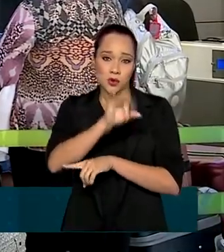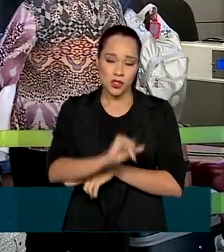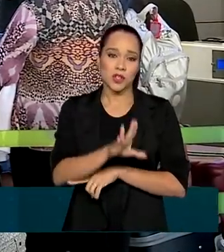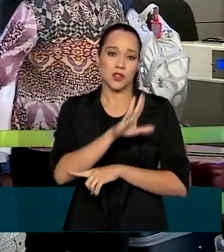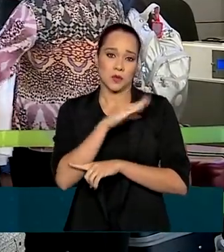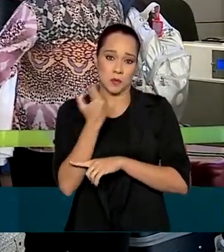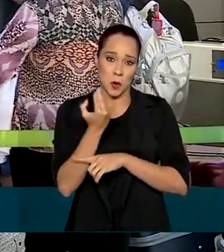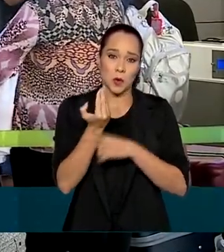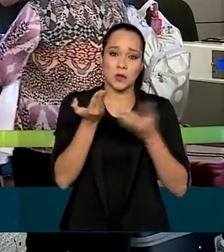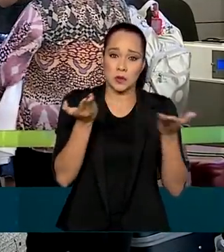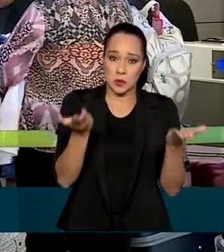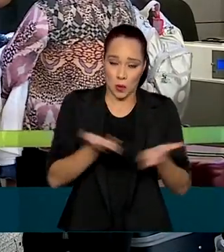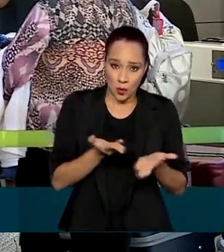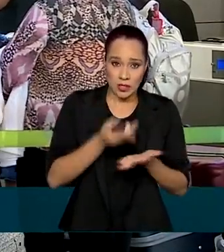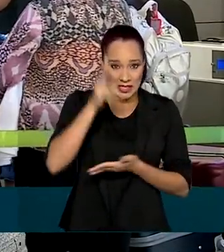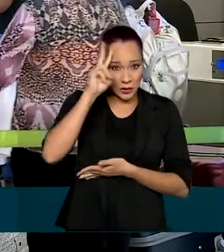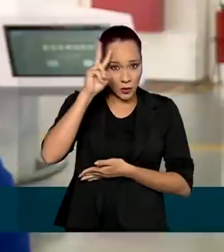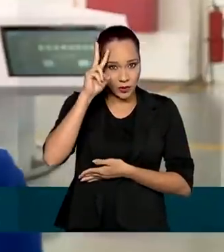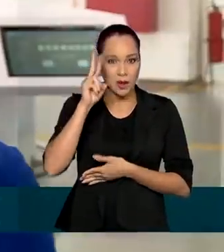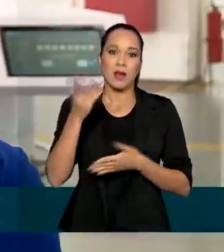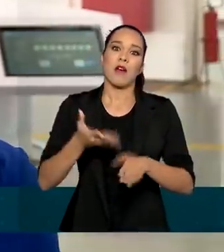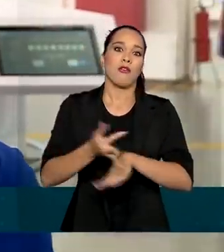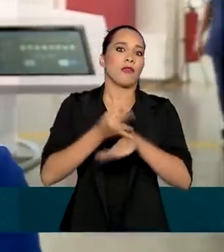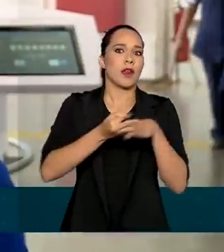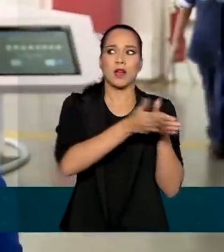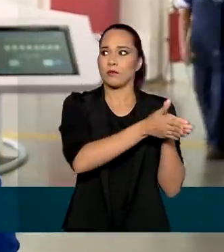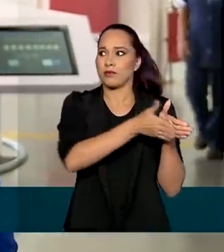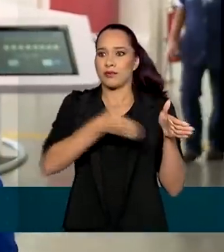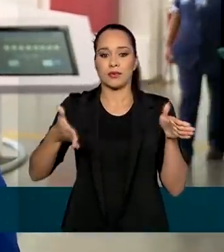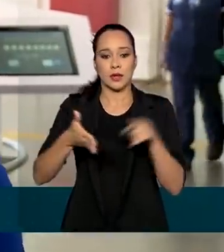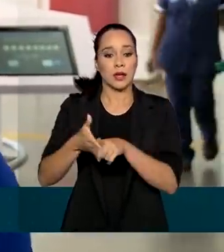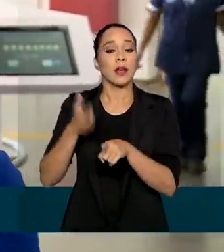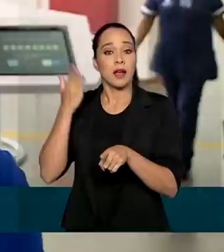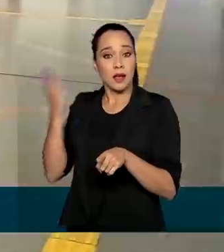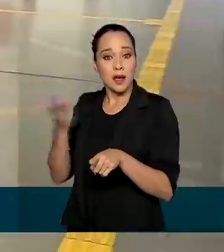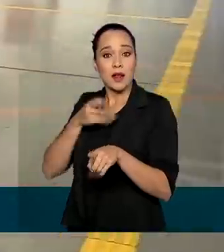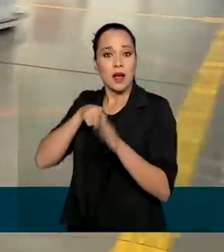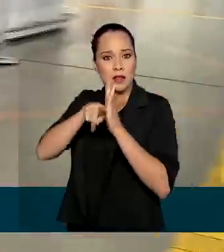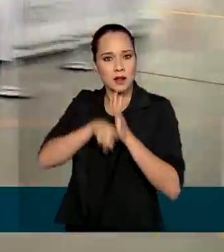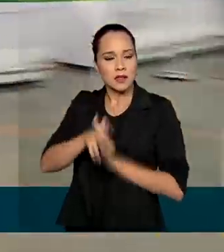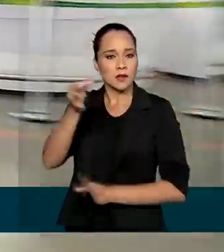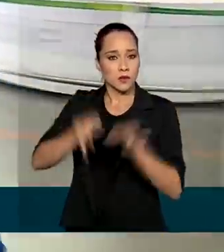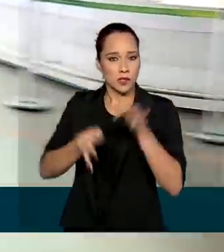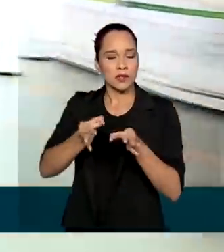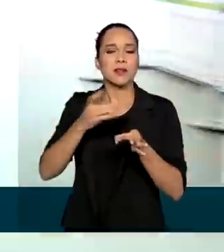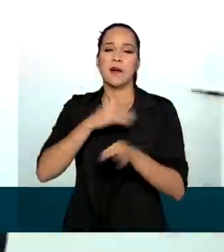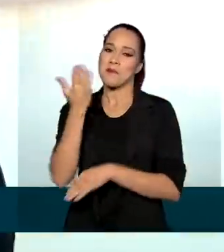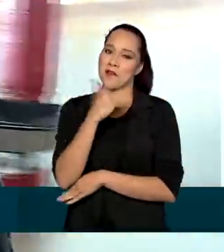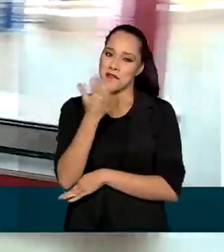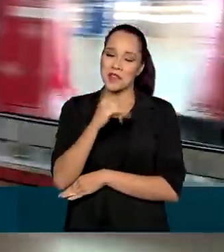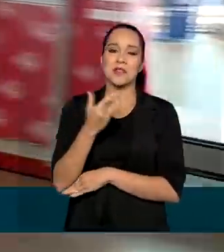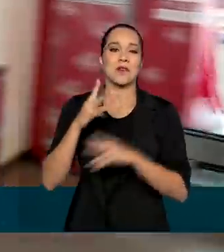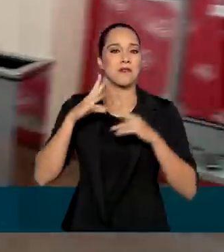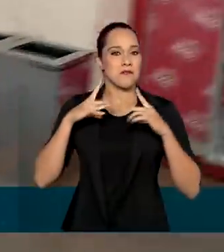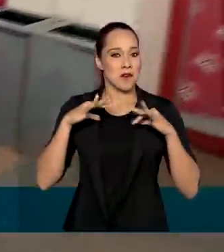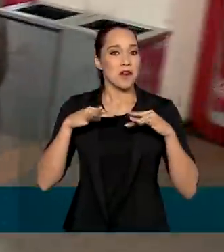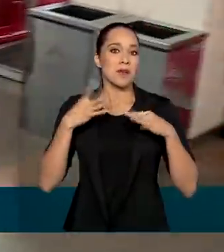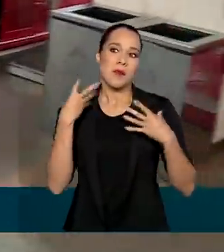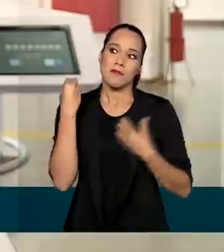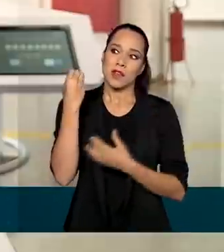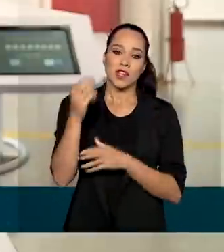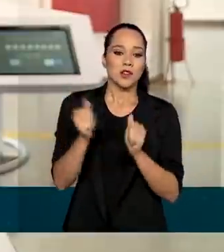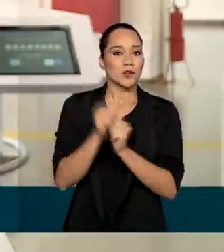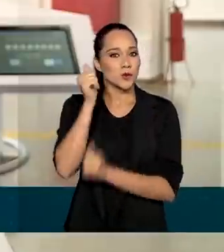finados na segunda, virou um feriadão. O Elvídeo é analista judiciário e aproveitou a folga para viajar com a